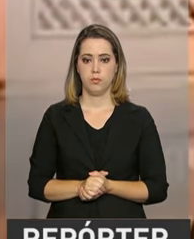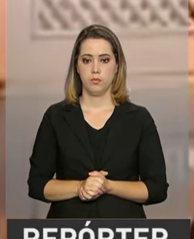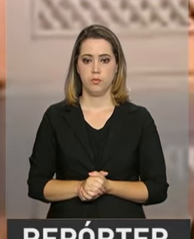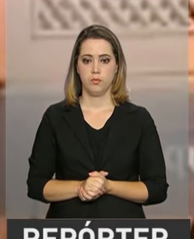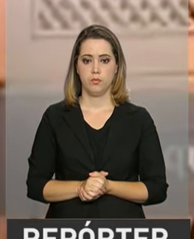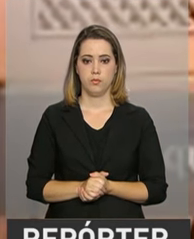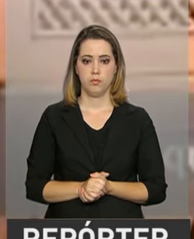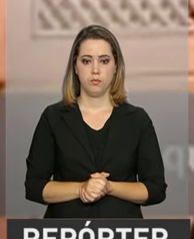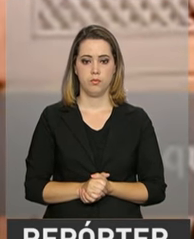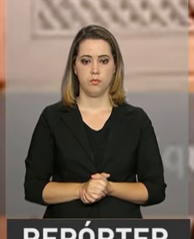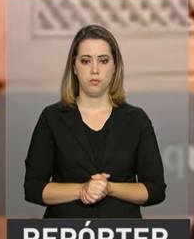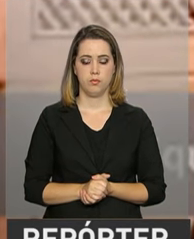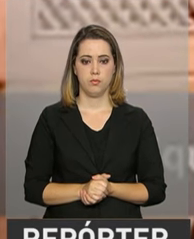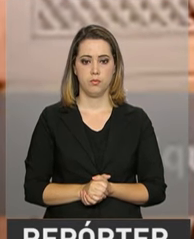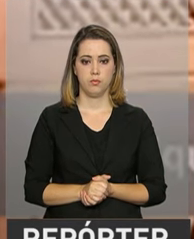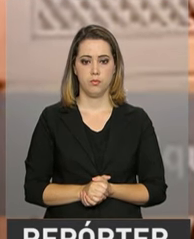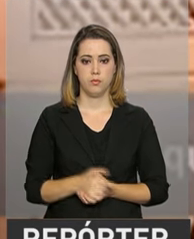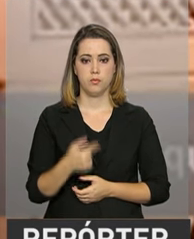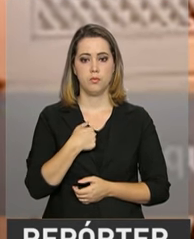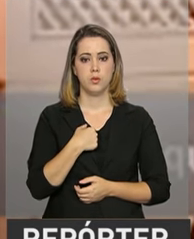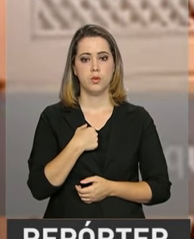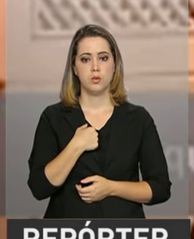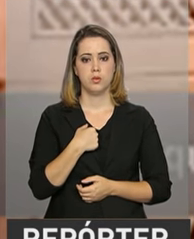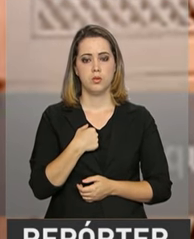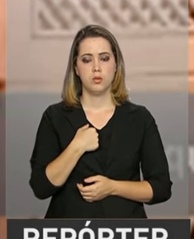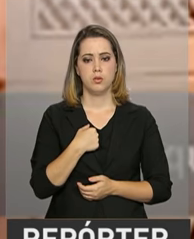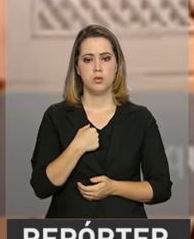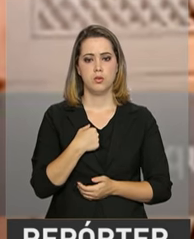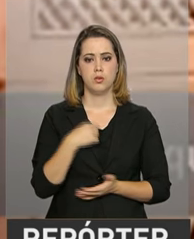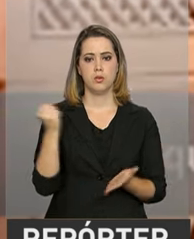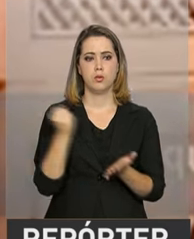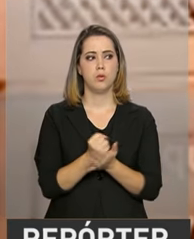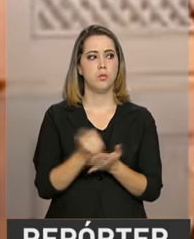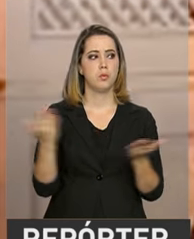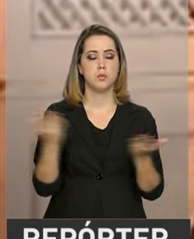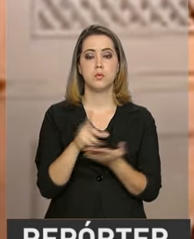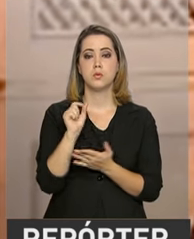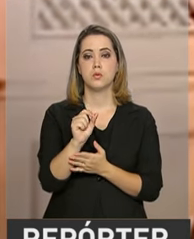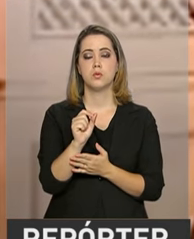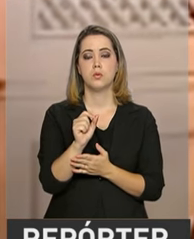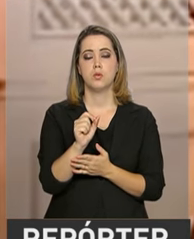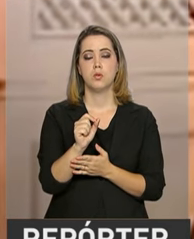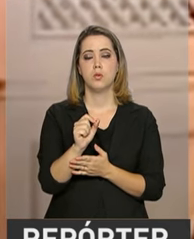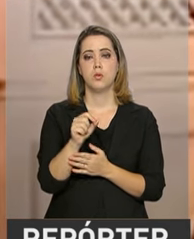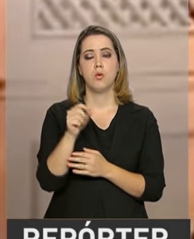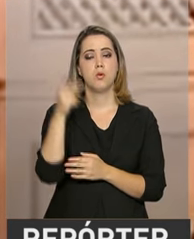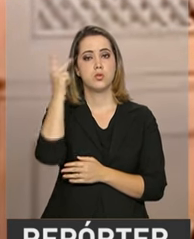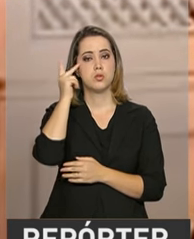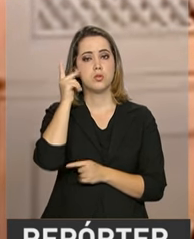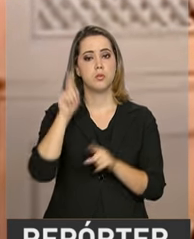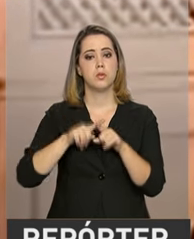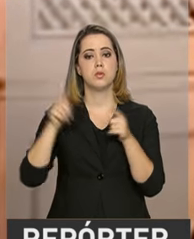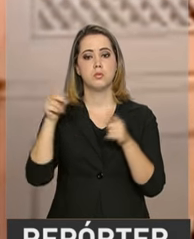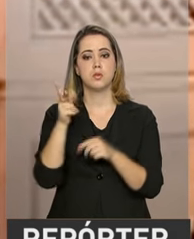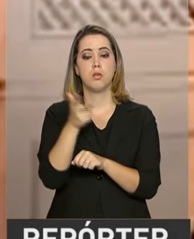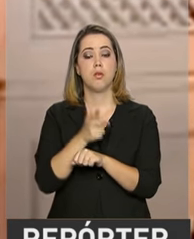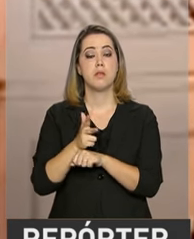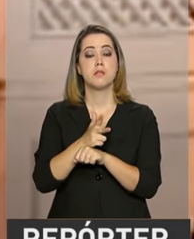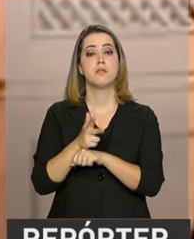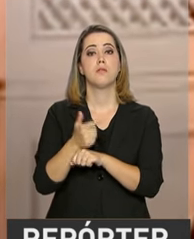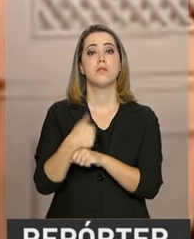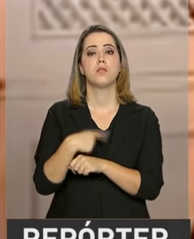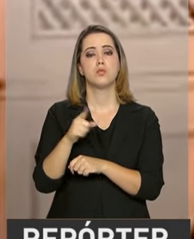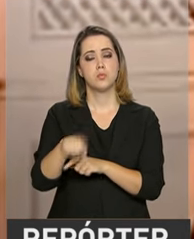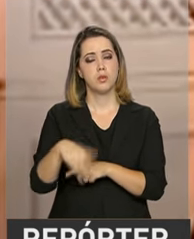Eu tenho compromissos hoje em São Paulo, mas eu resolvi deixar esse vídeo porque eu achei muito importante este